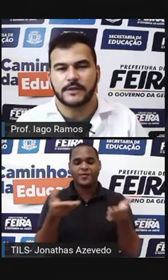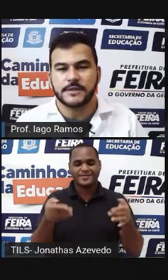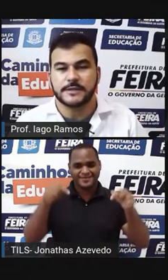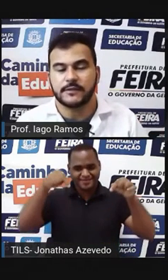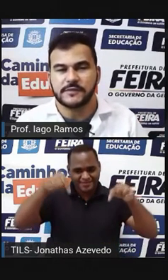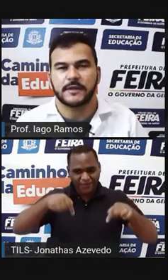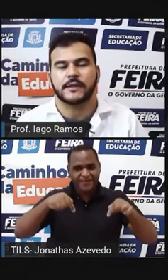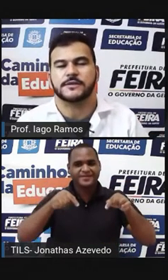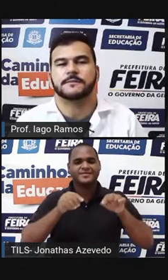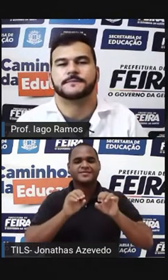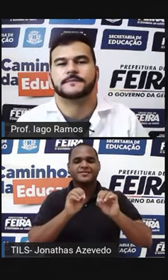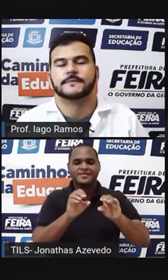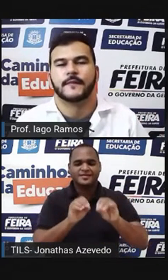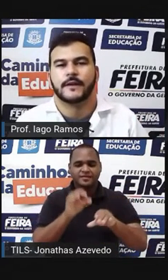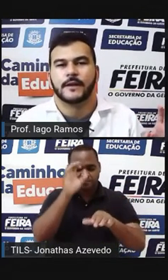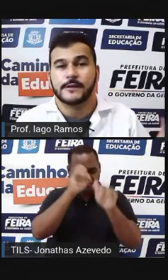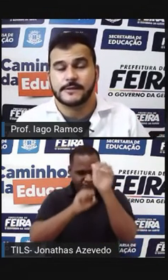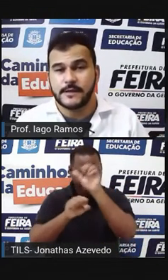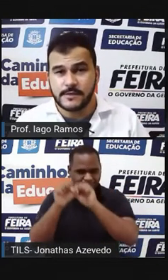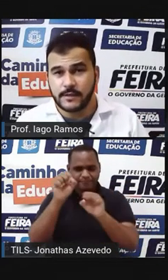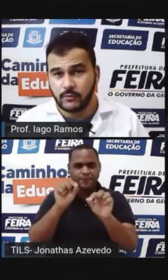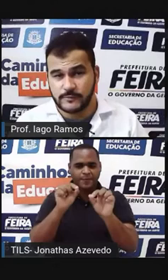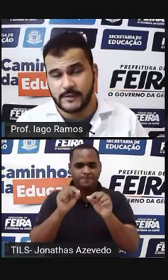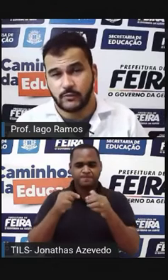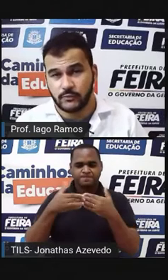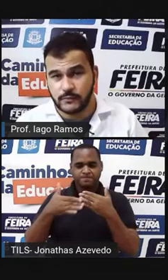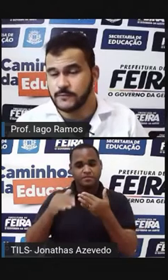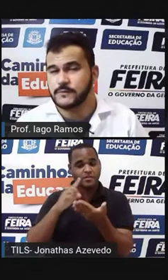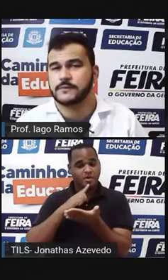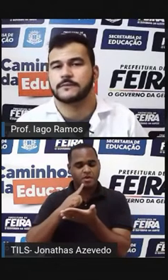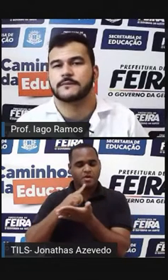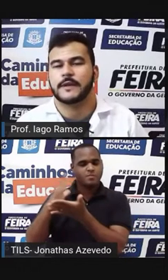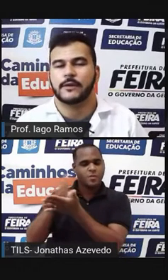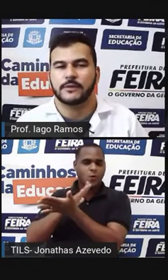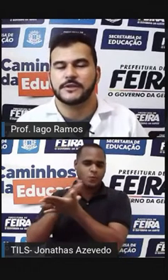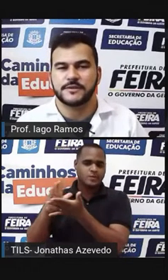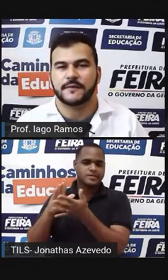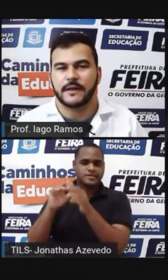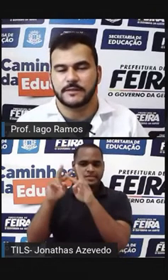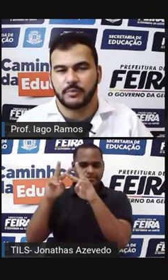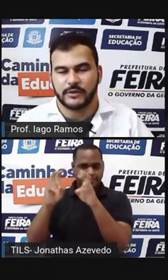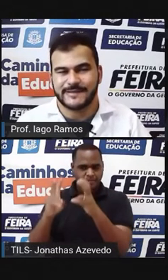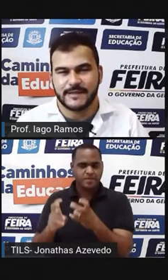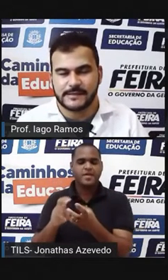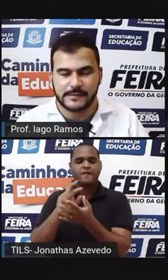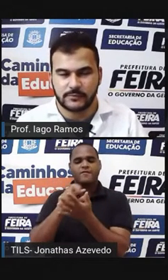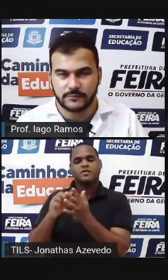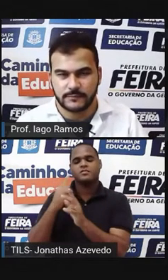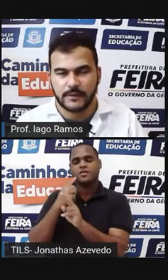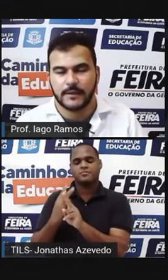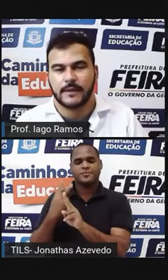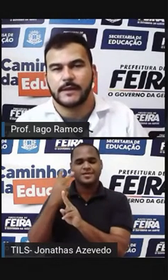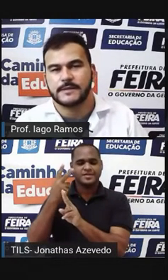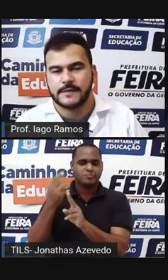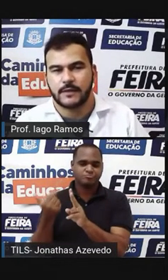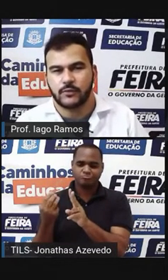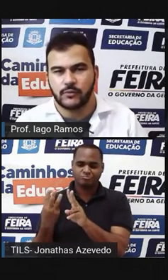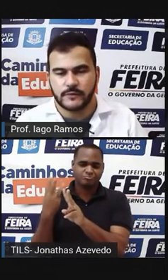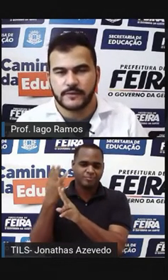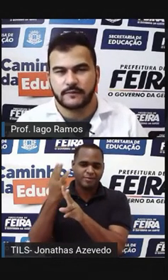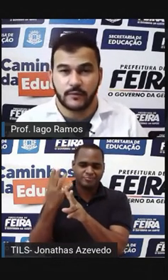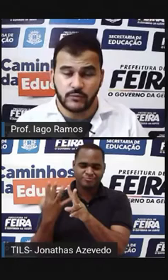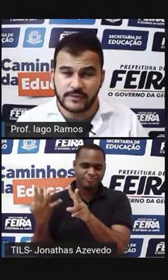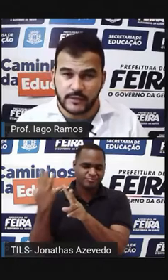aqui agora? A gente tem o seguinte Existem alguns recursos E quando a gente fala De potenciação Esses